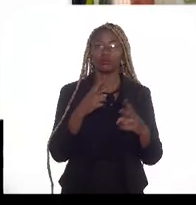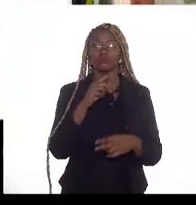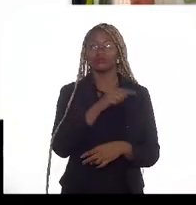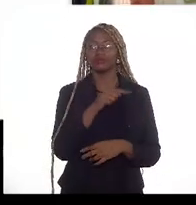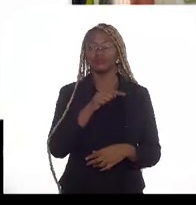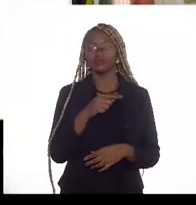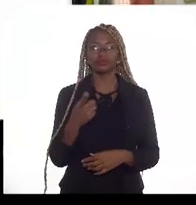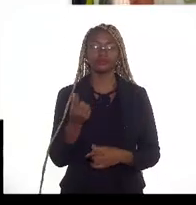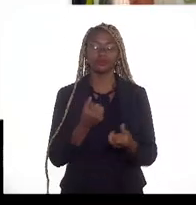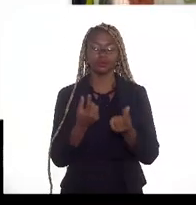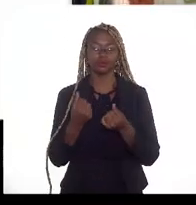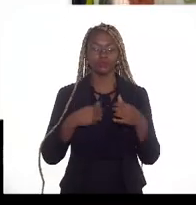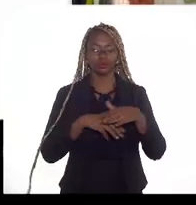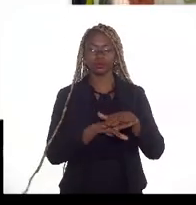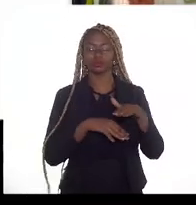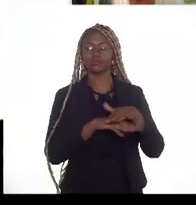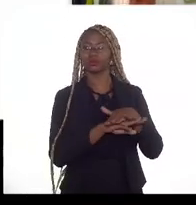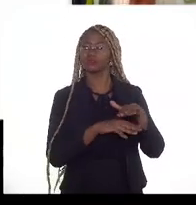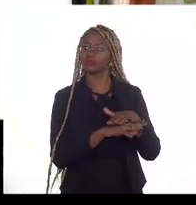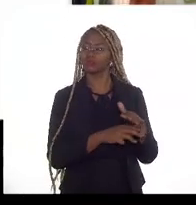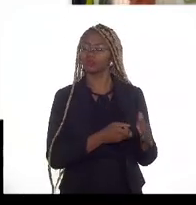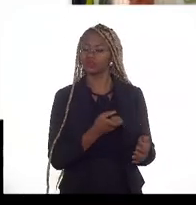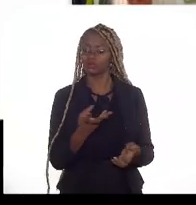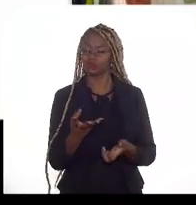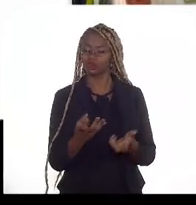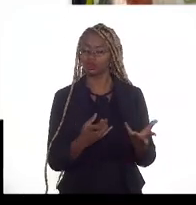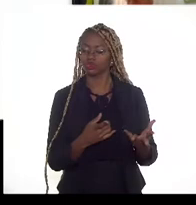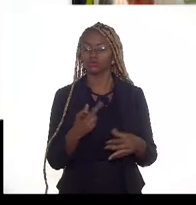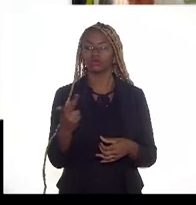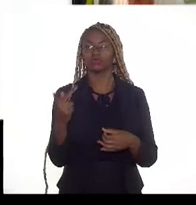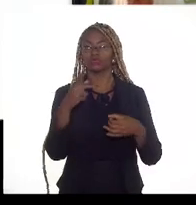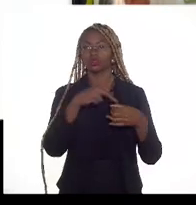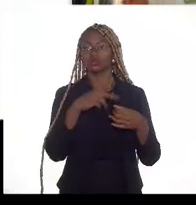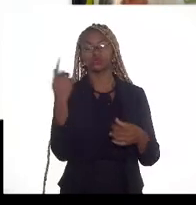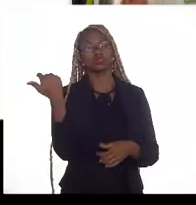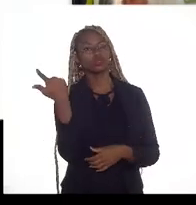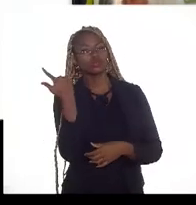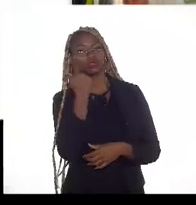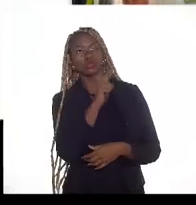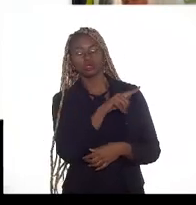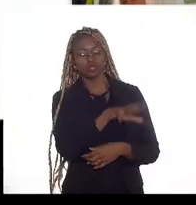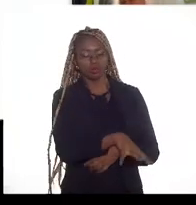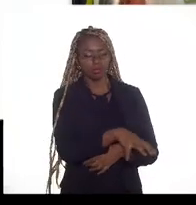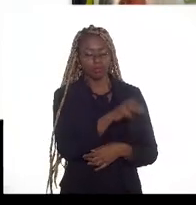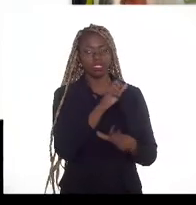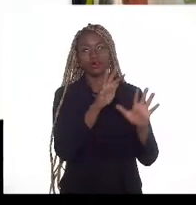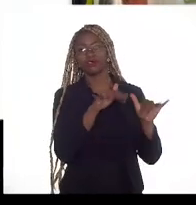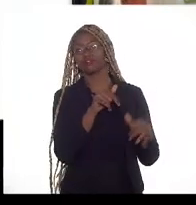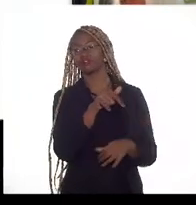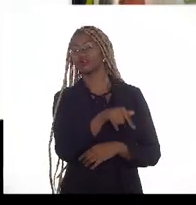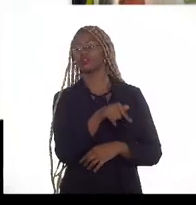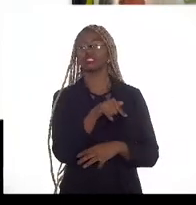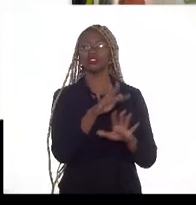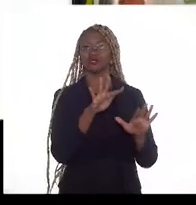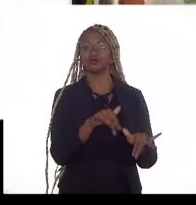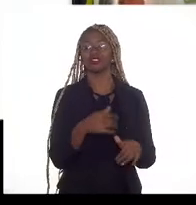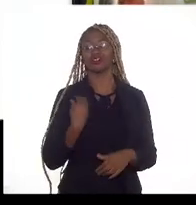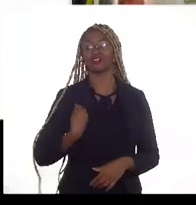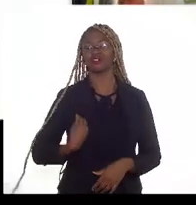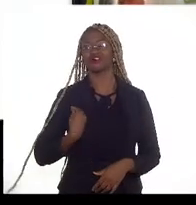volume acumulado, a quantidade de petróleo que consegue ser tirado no final, é o final da vida.